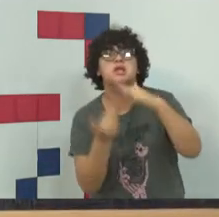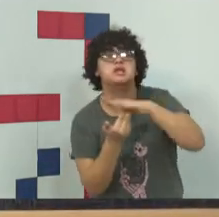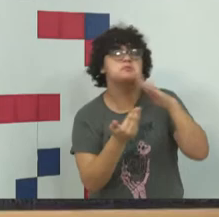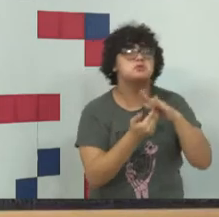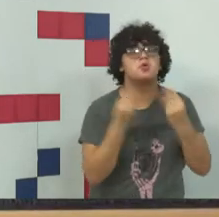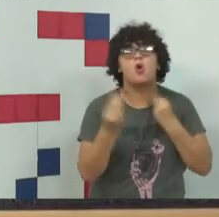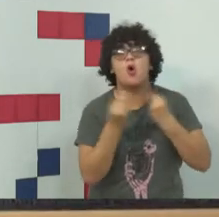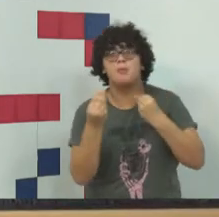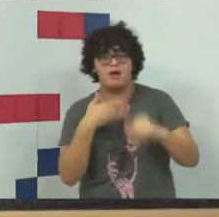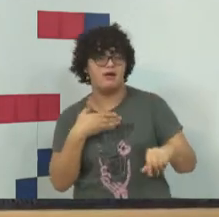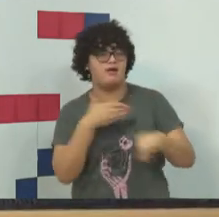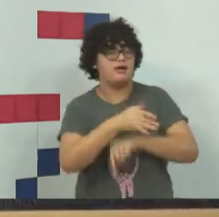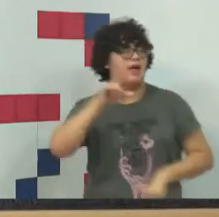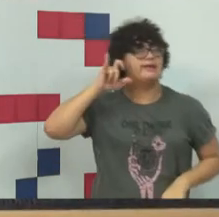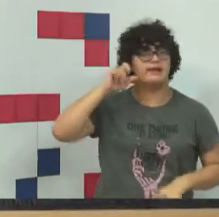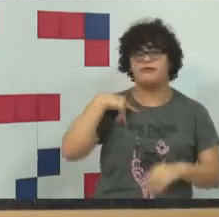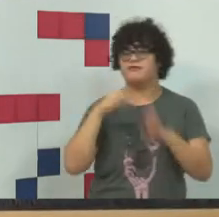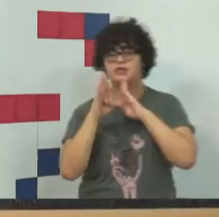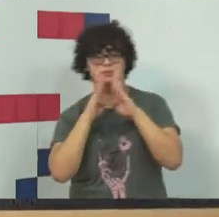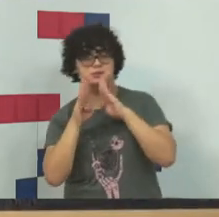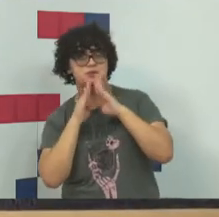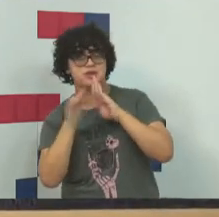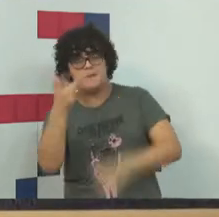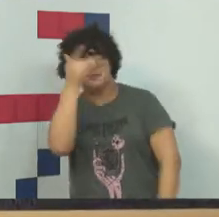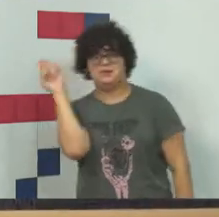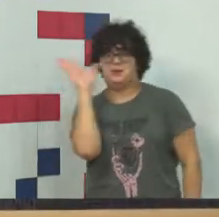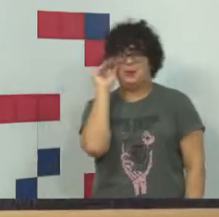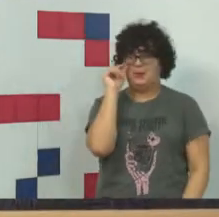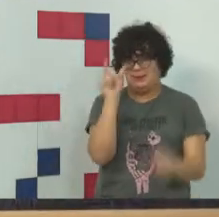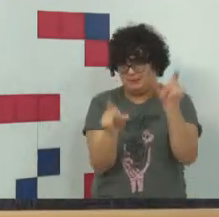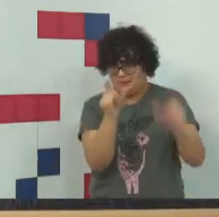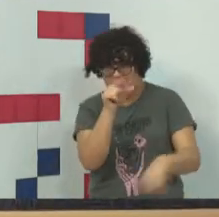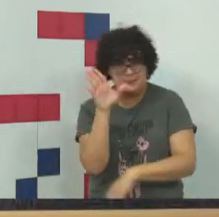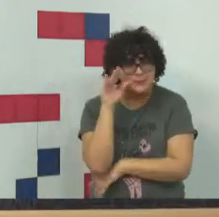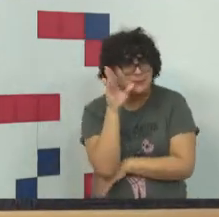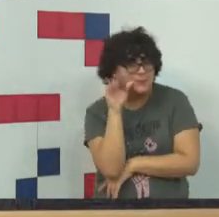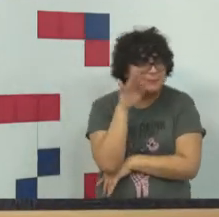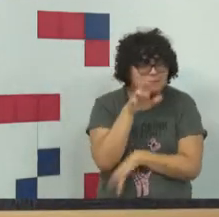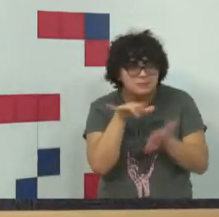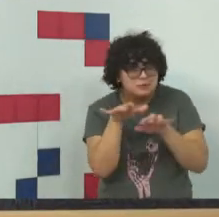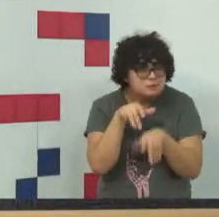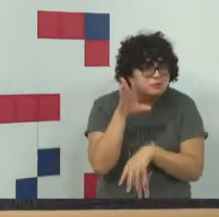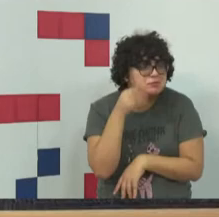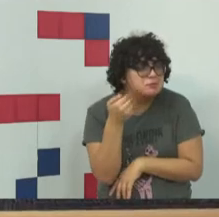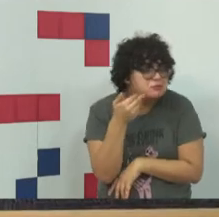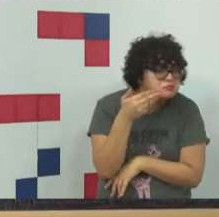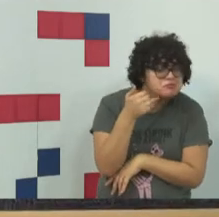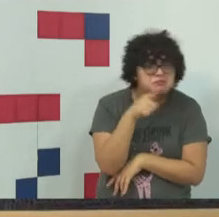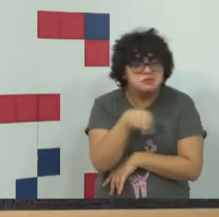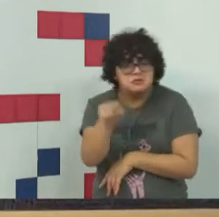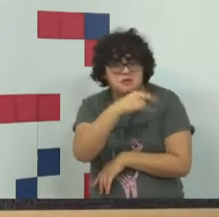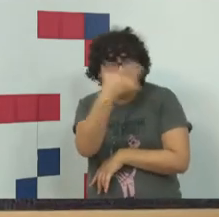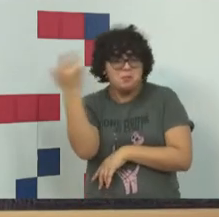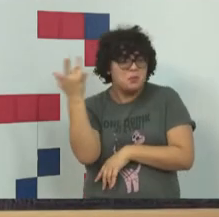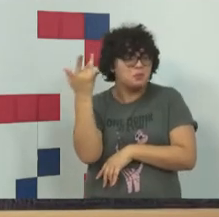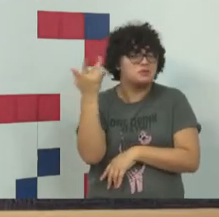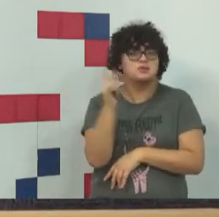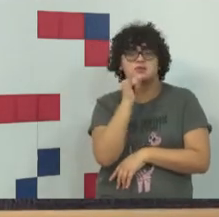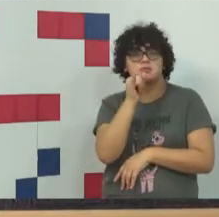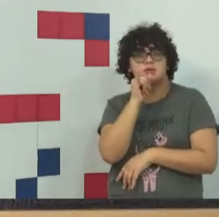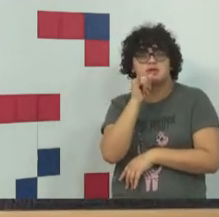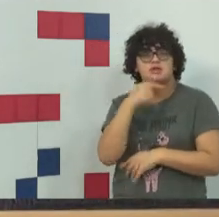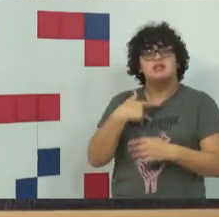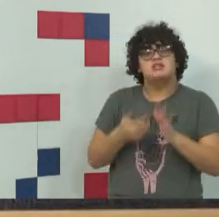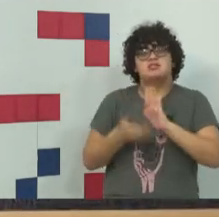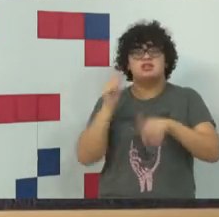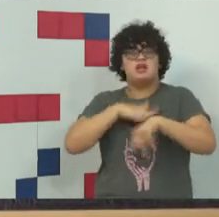entra no Instagram ou no Facebook de alguém, em alguma rede social, e aí aquelas pessoas que para mim é completamente descabido, uma pessoa tira o